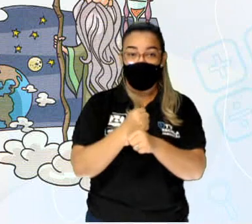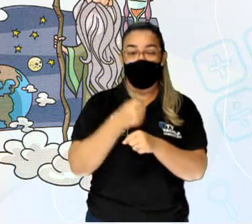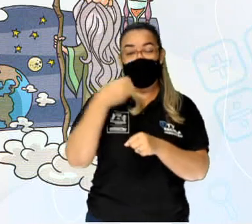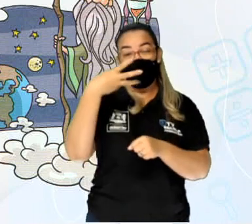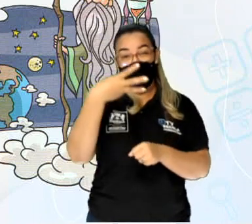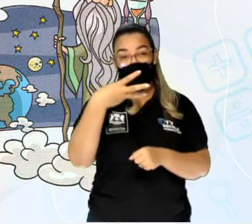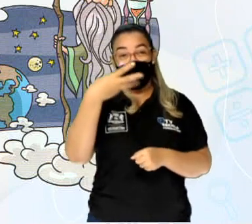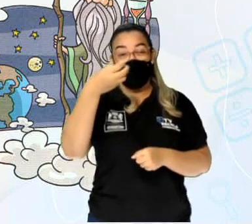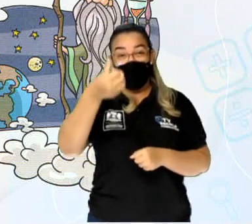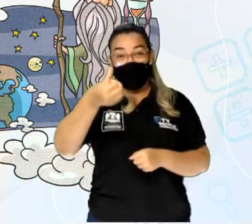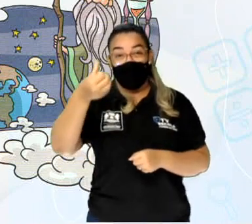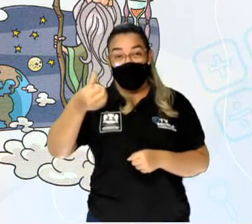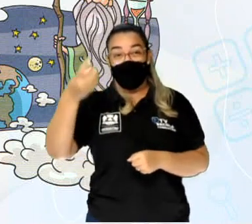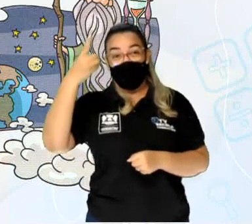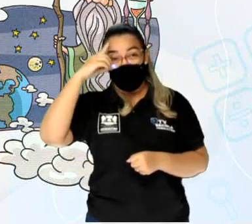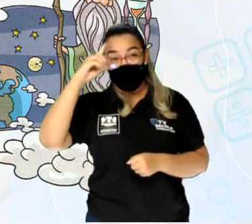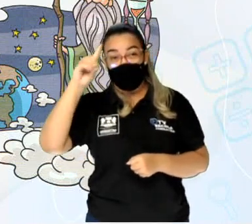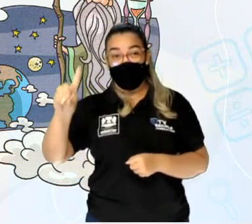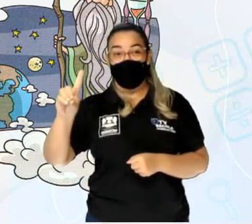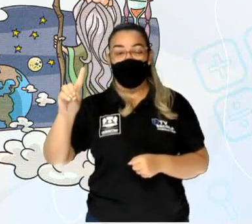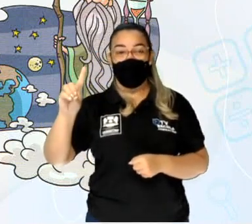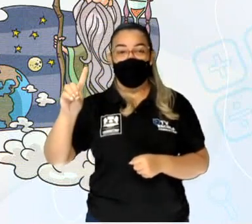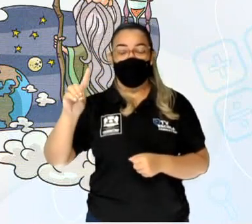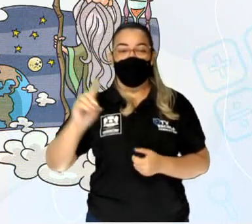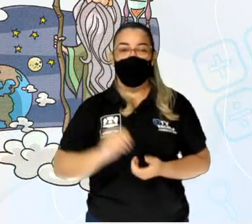366 dias.